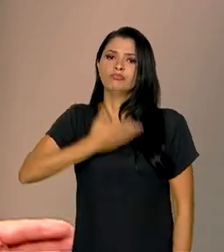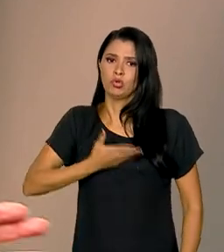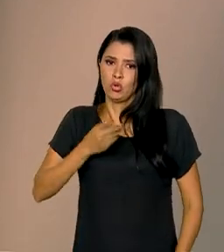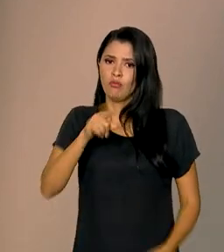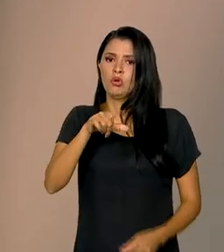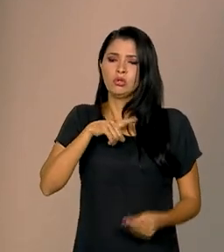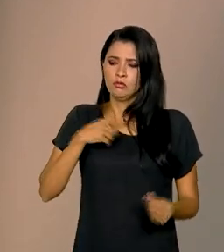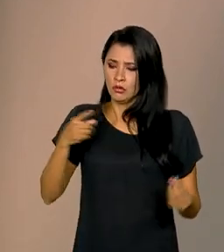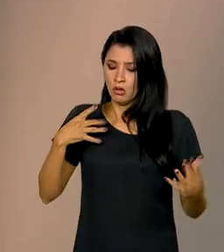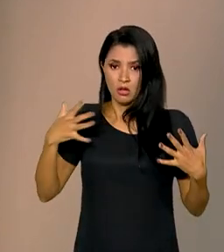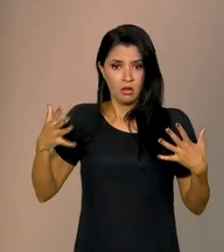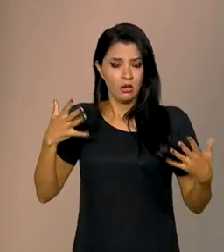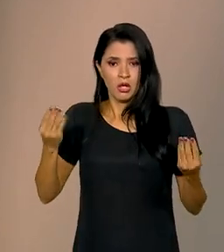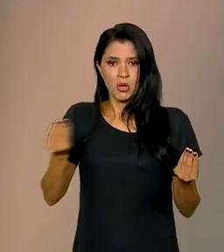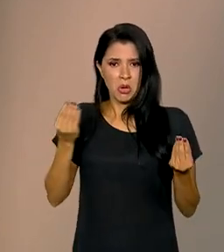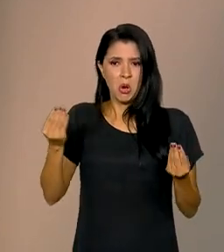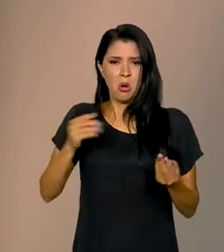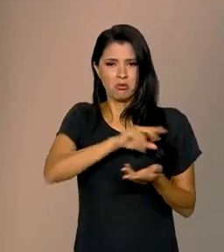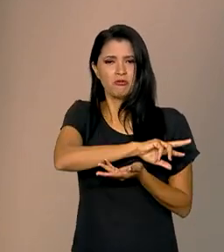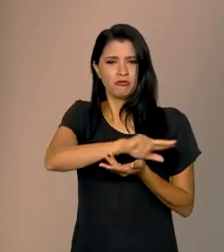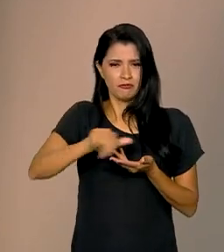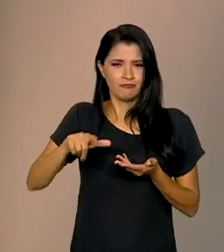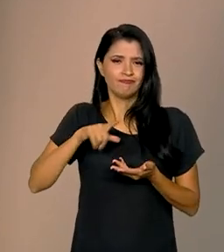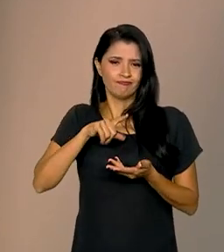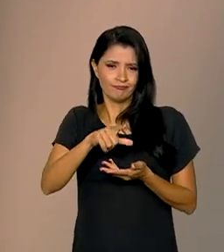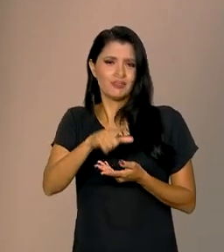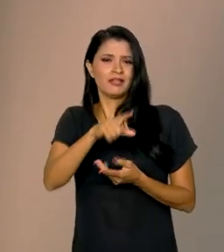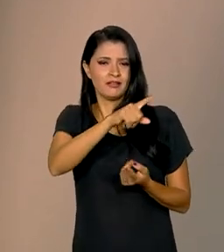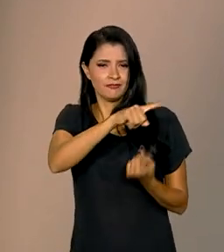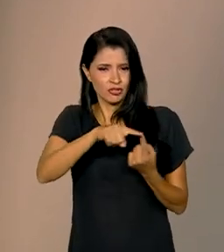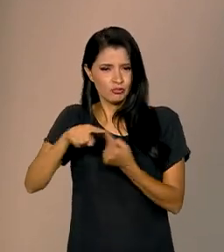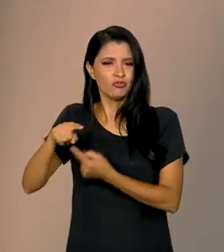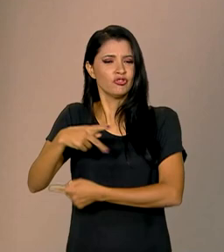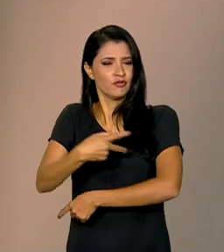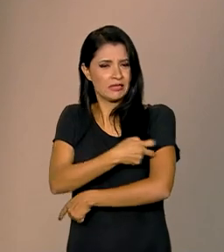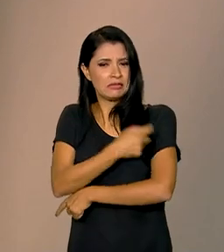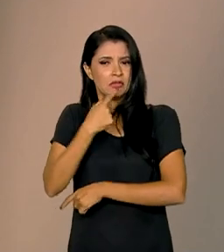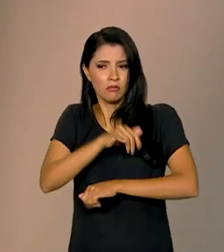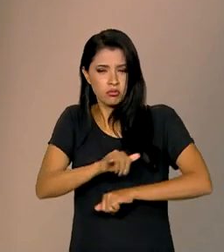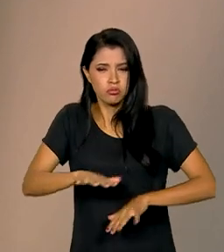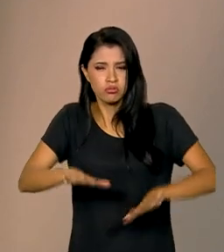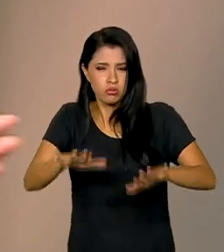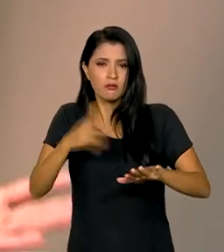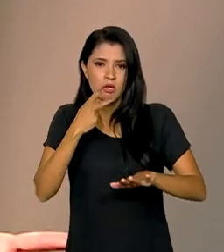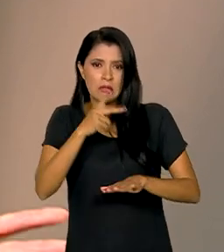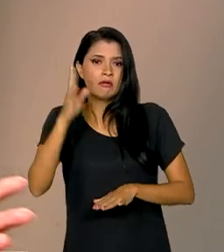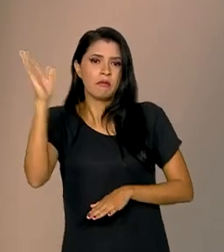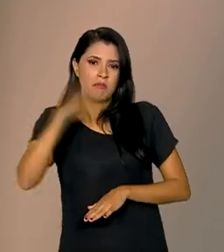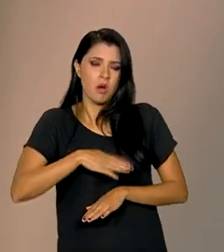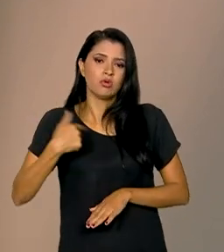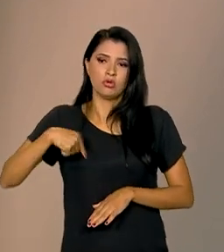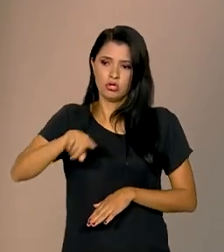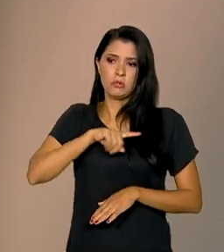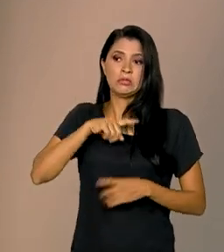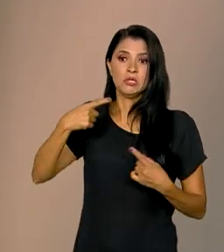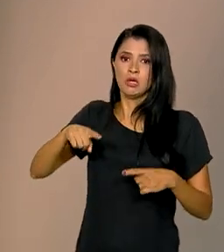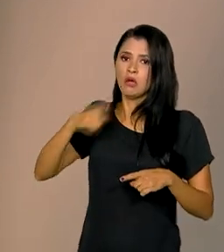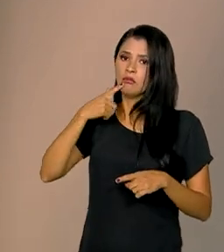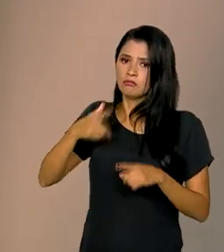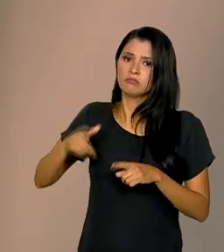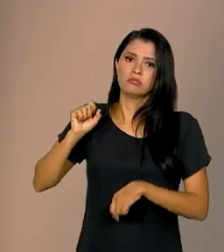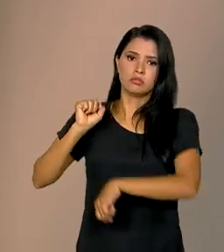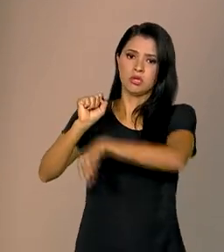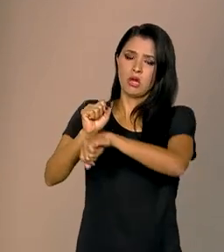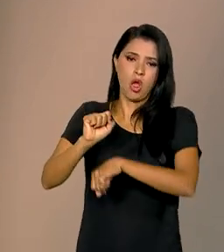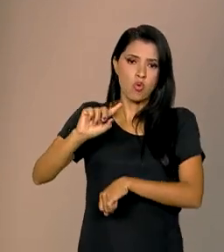difuso para várias vacinas. E, portanto, é algo que nós temos que combater. Não é o único fator que